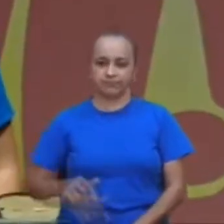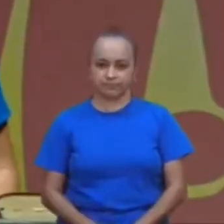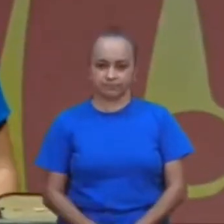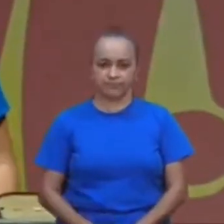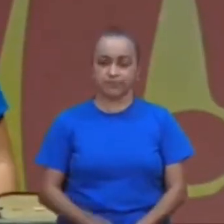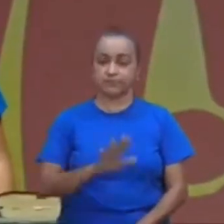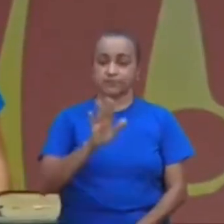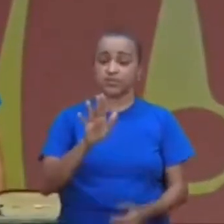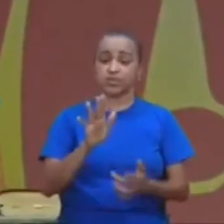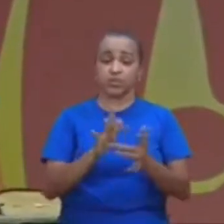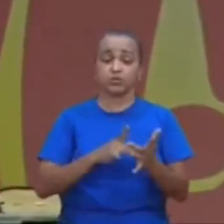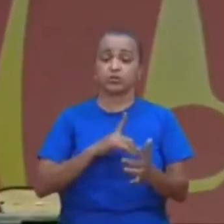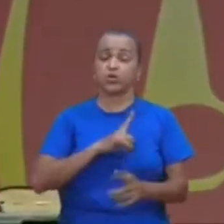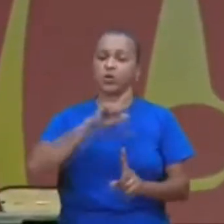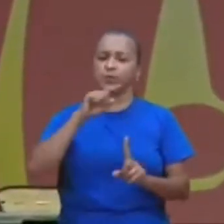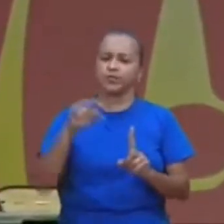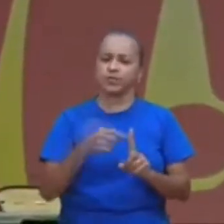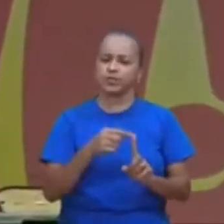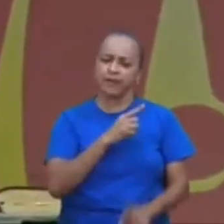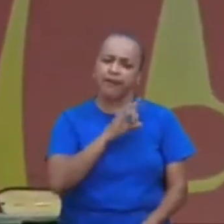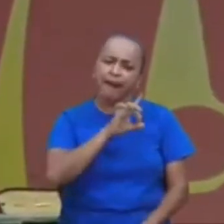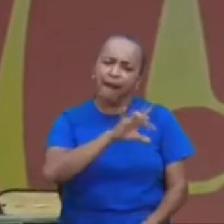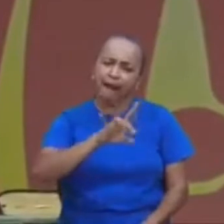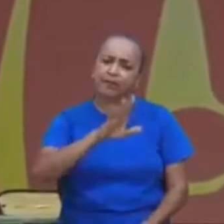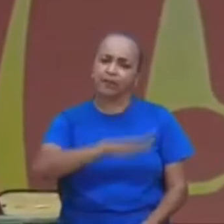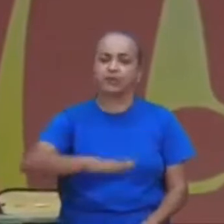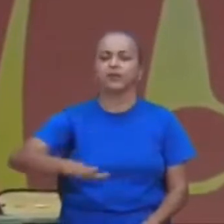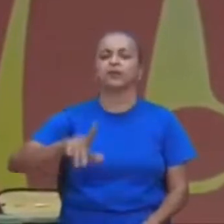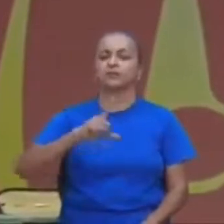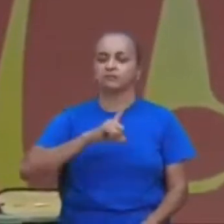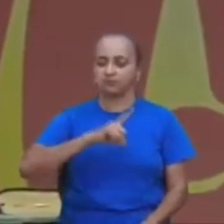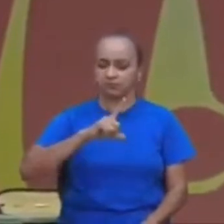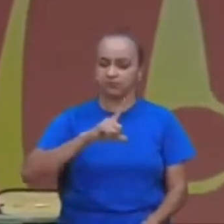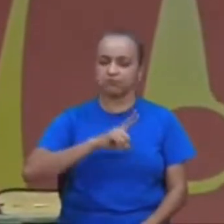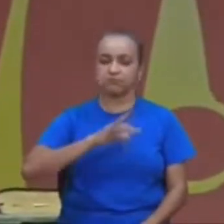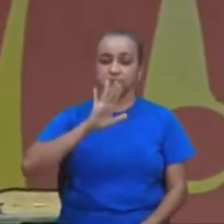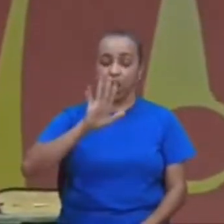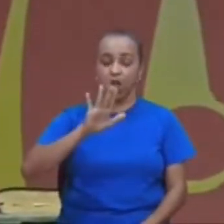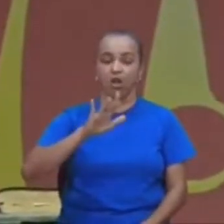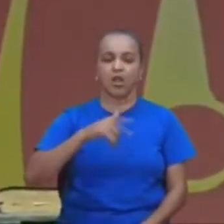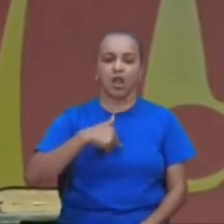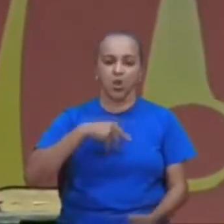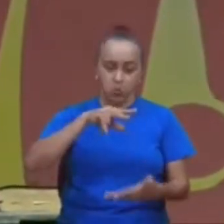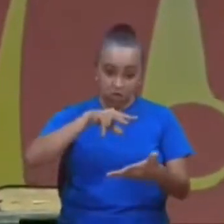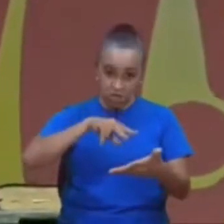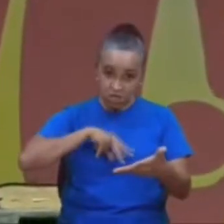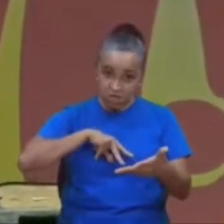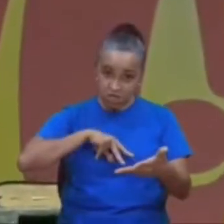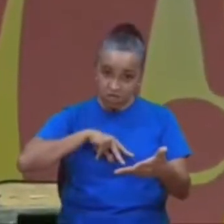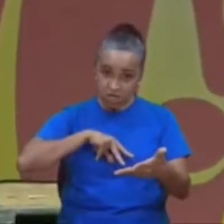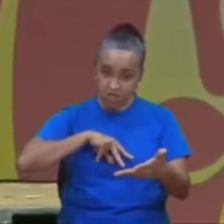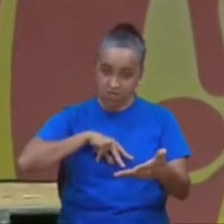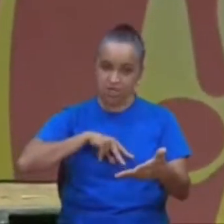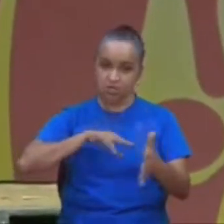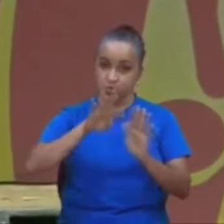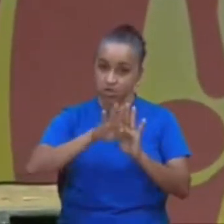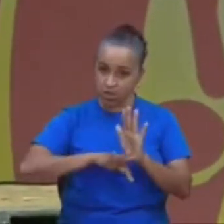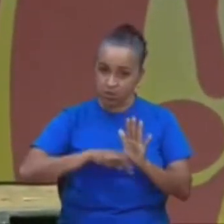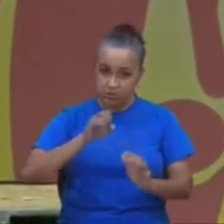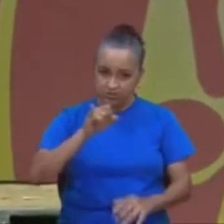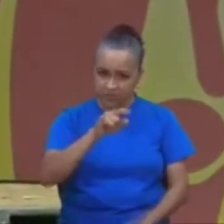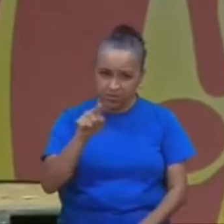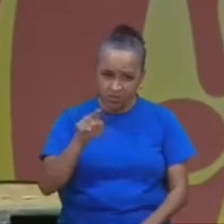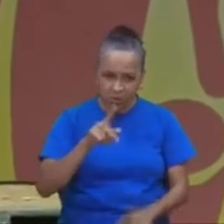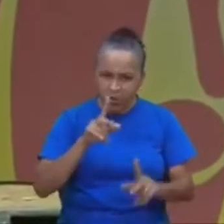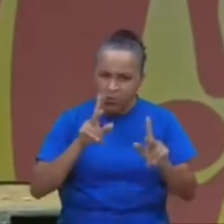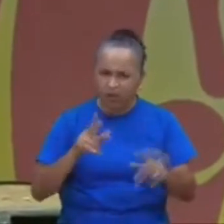Jesus tem uma missão, para cada criança, e olha, pelo que eu li aqui, quem não é semelhante às